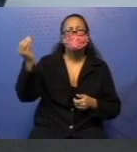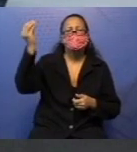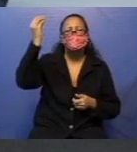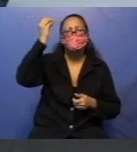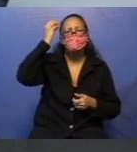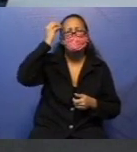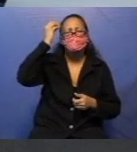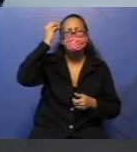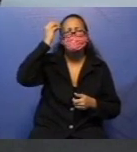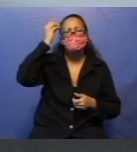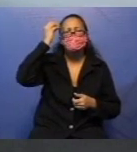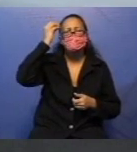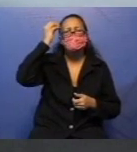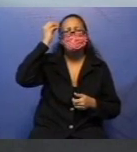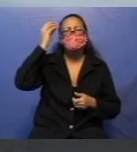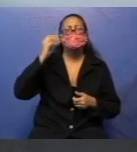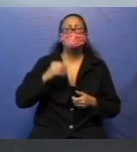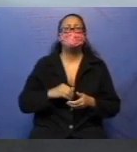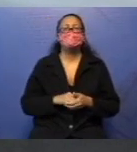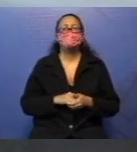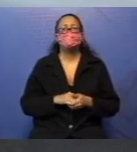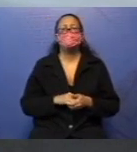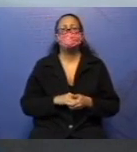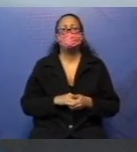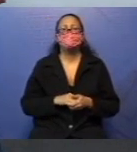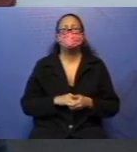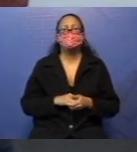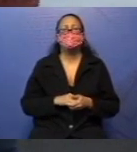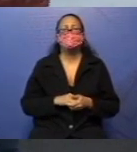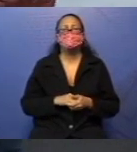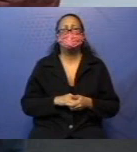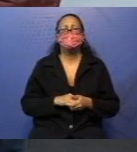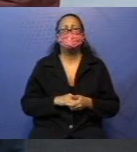quadro, absorveram esse quadro. Então, vamos lá.